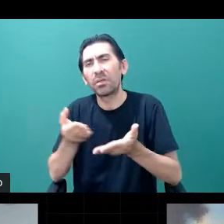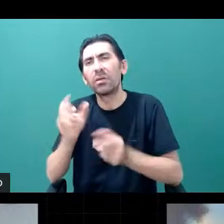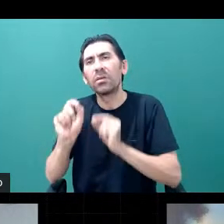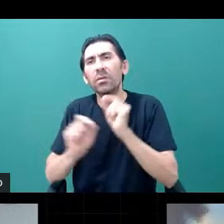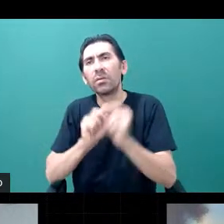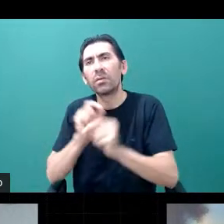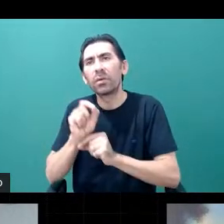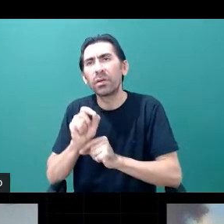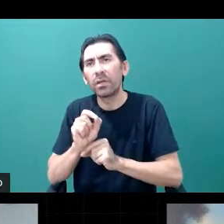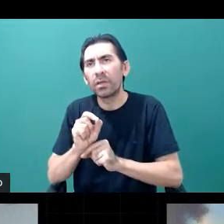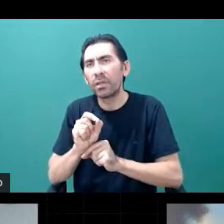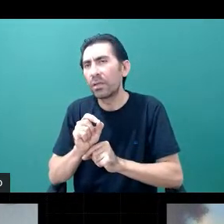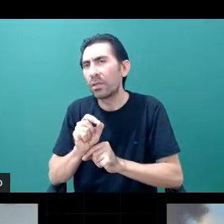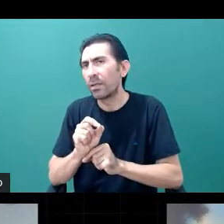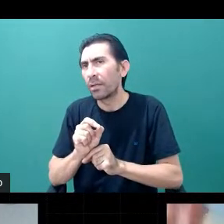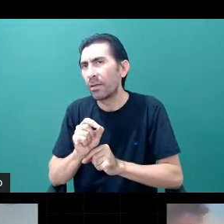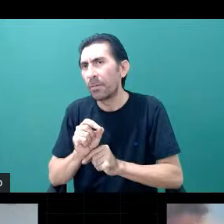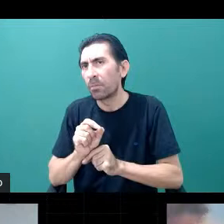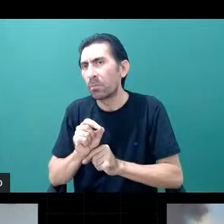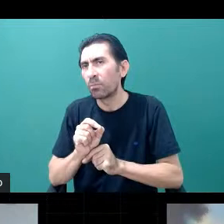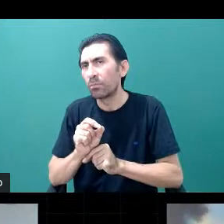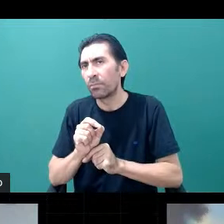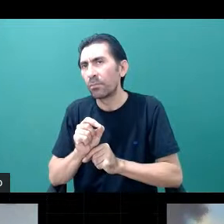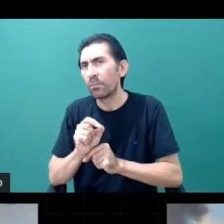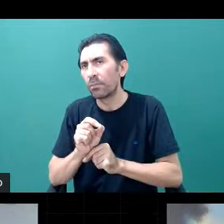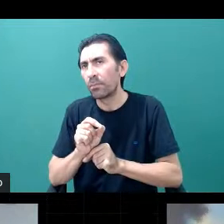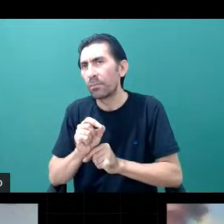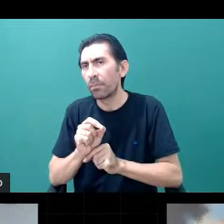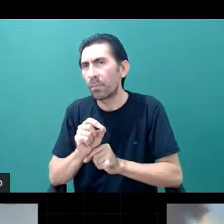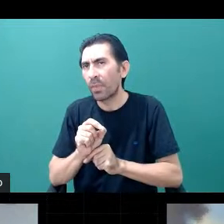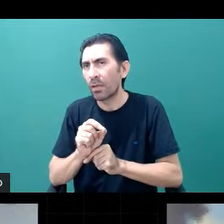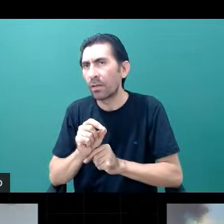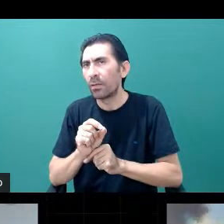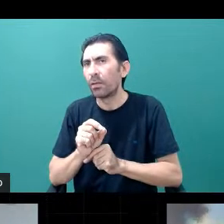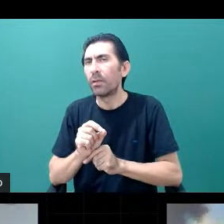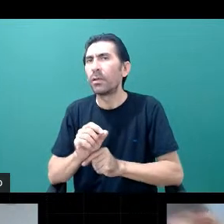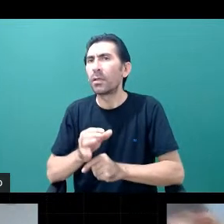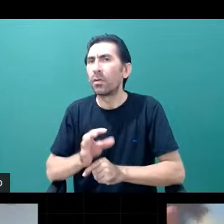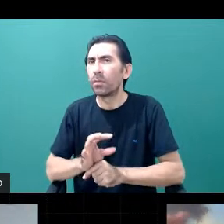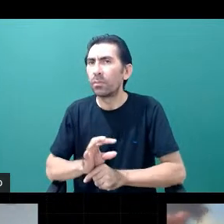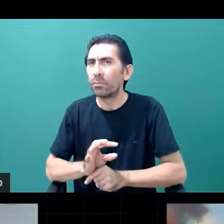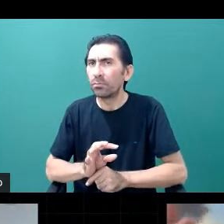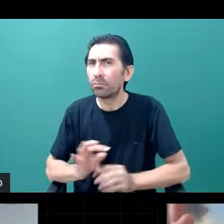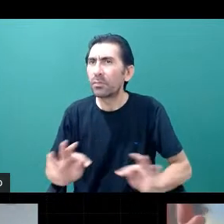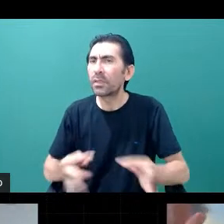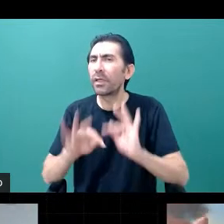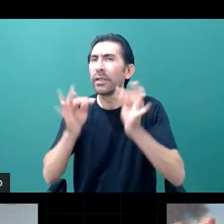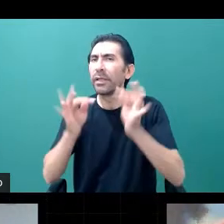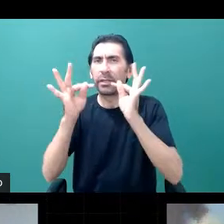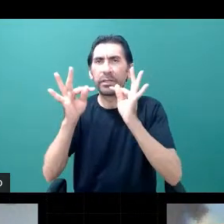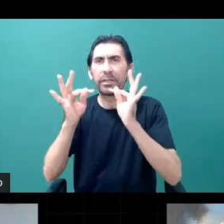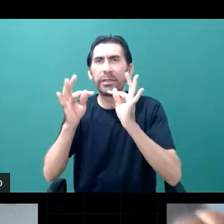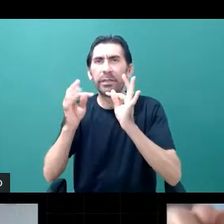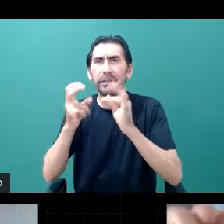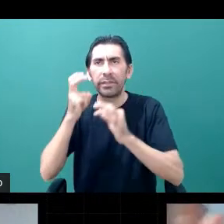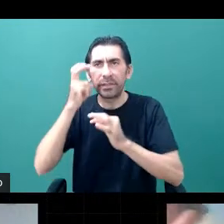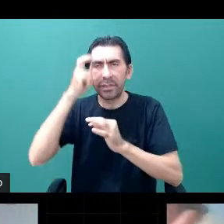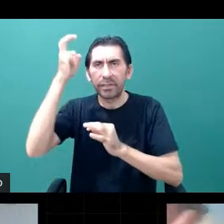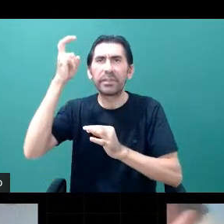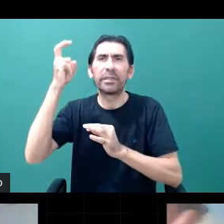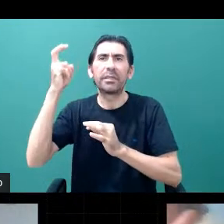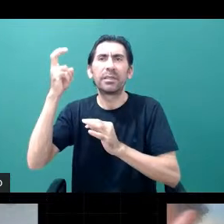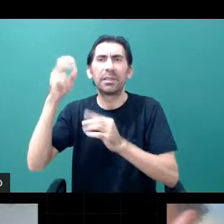machine learning e deep learning, que são técnicas de inteligência artificial no tratamento de dados em astrofísica,